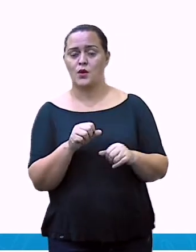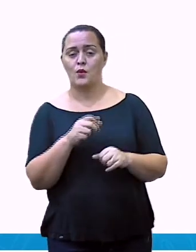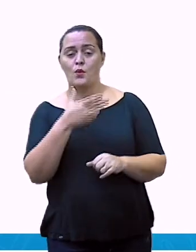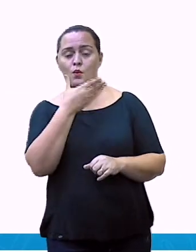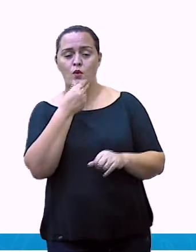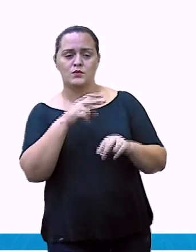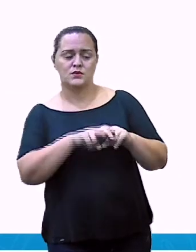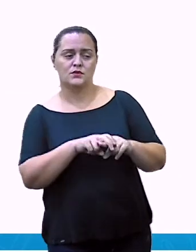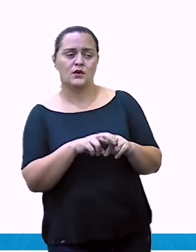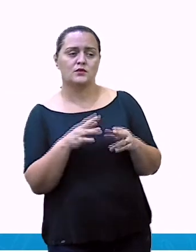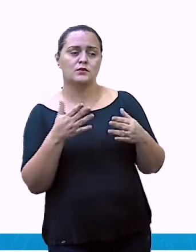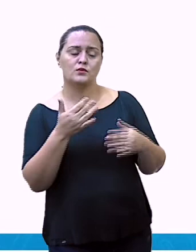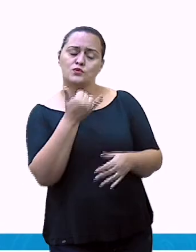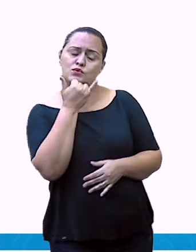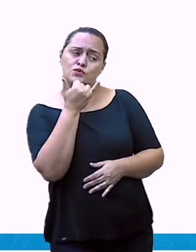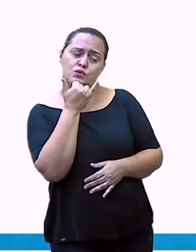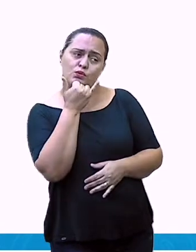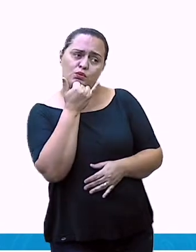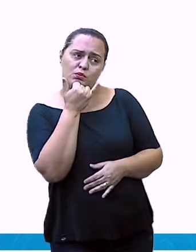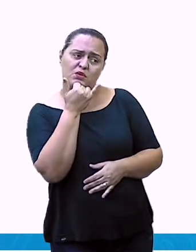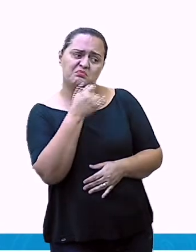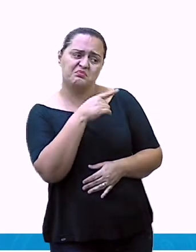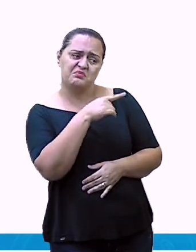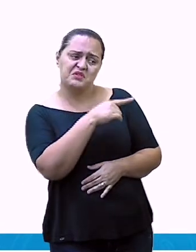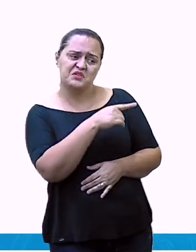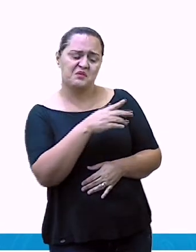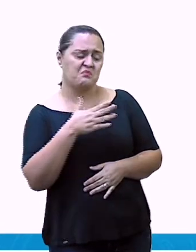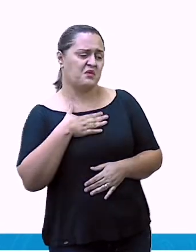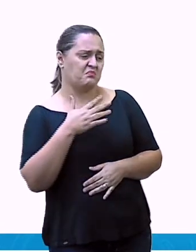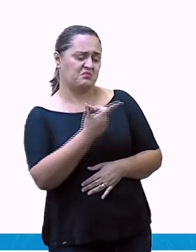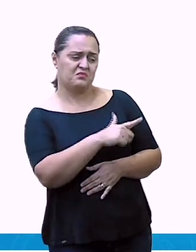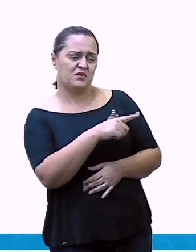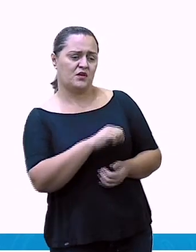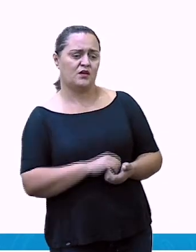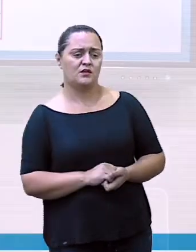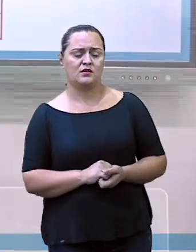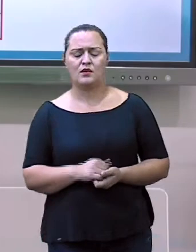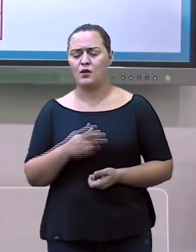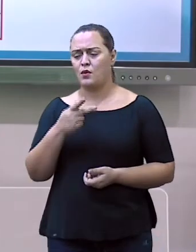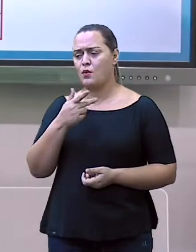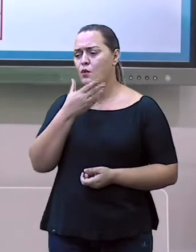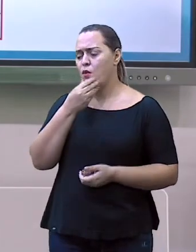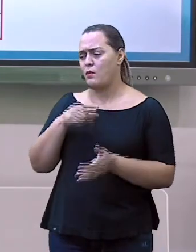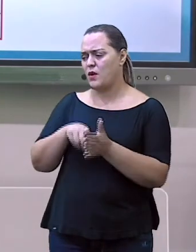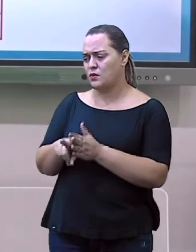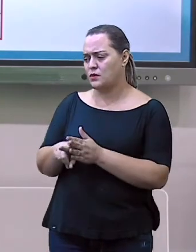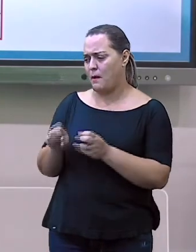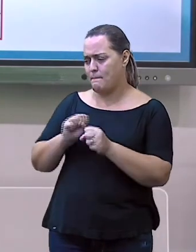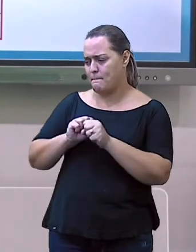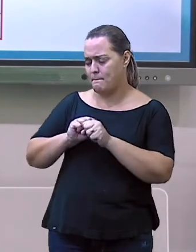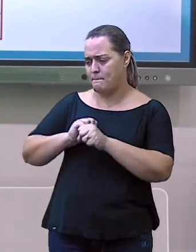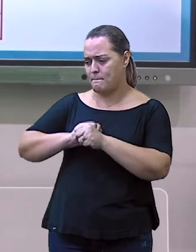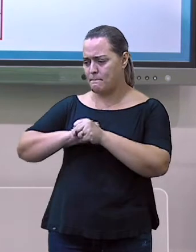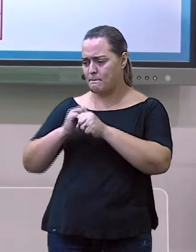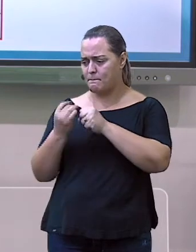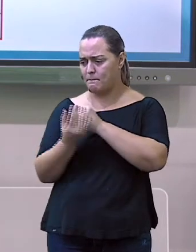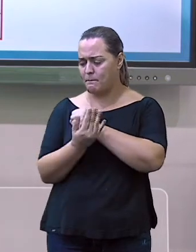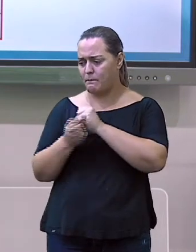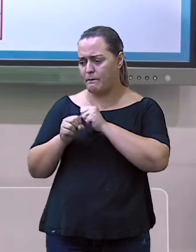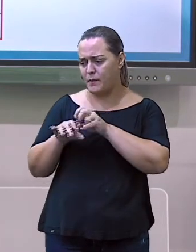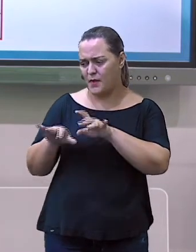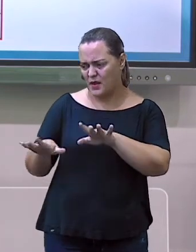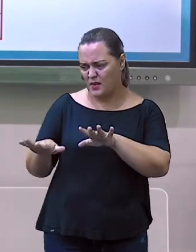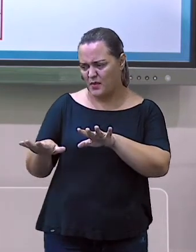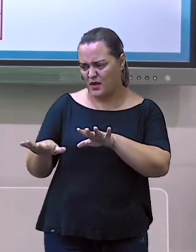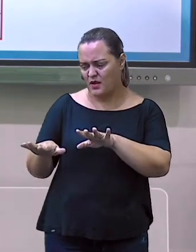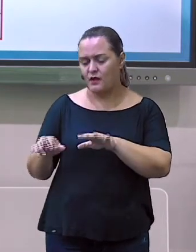existe. Pandemia? Casa. Exatamente. Mesmo sabendo que é um direito de todos ter